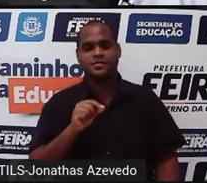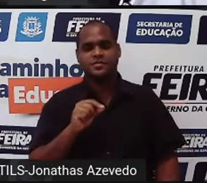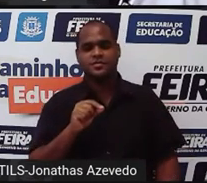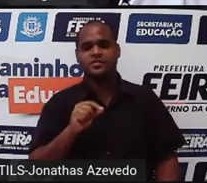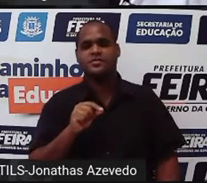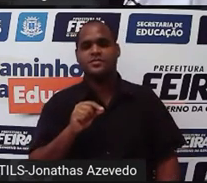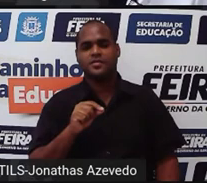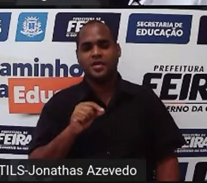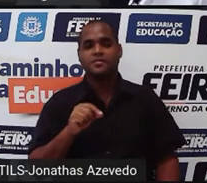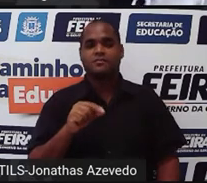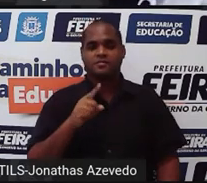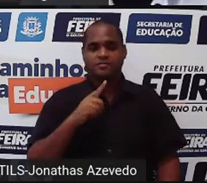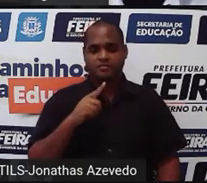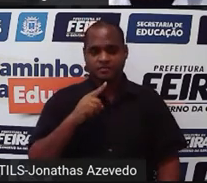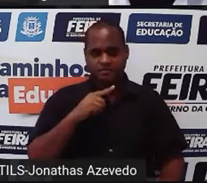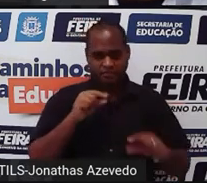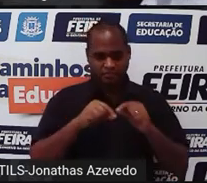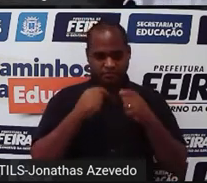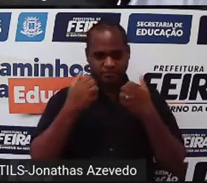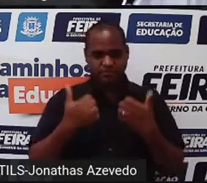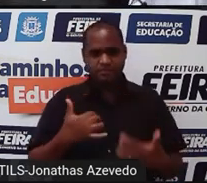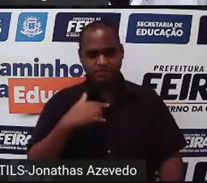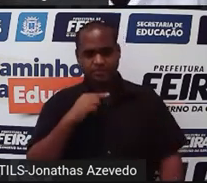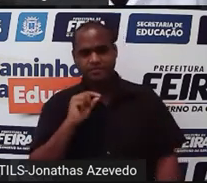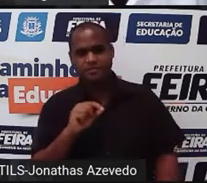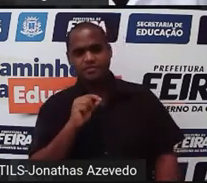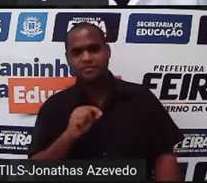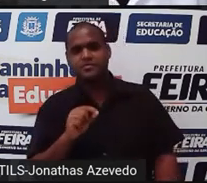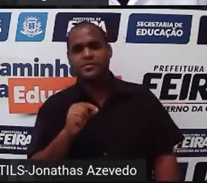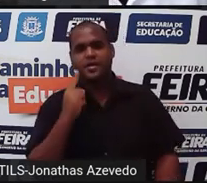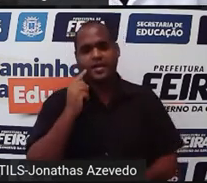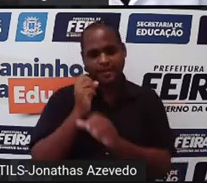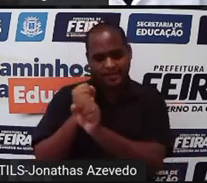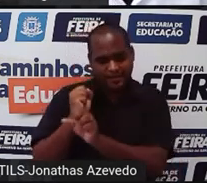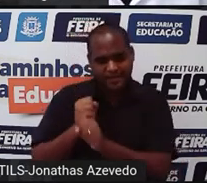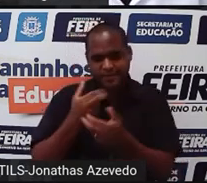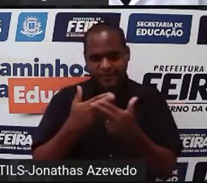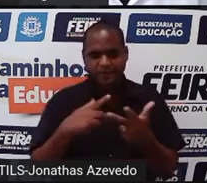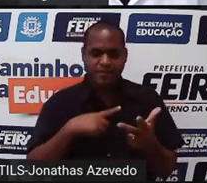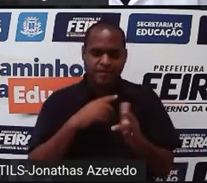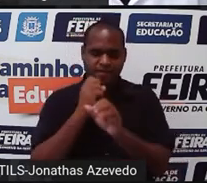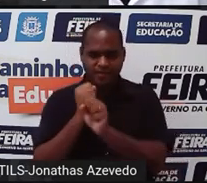Bom, aqui vamos raspunhar cálculos. Tá?